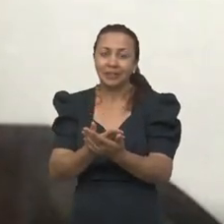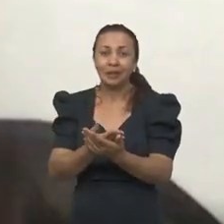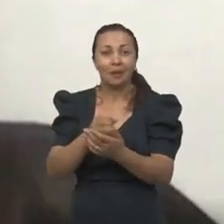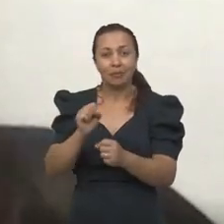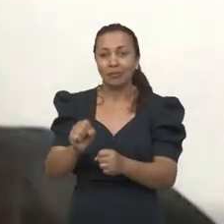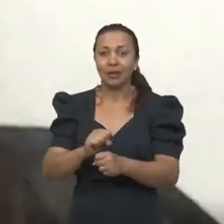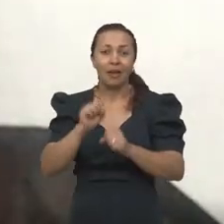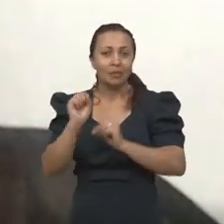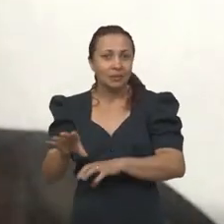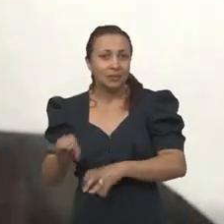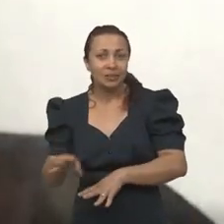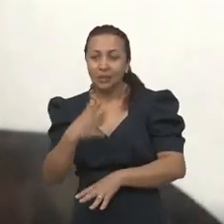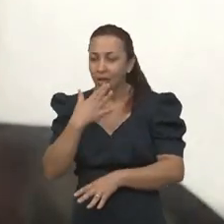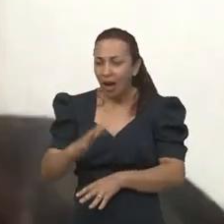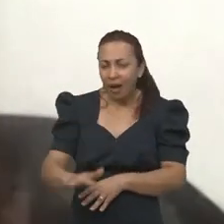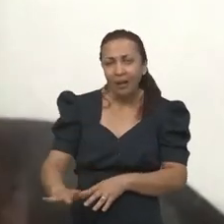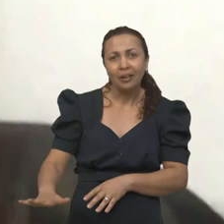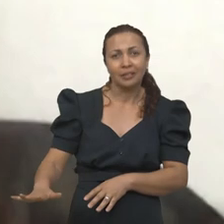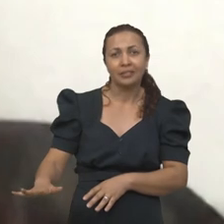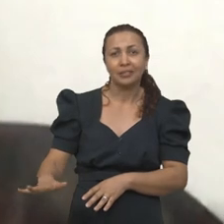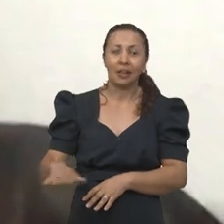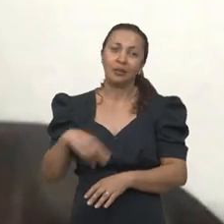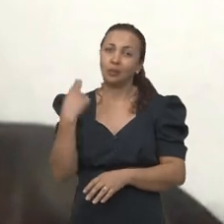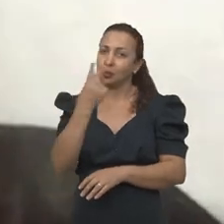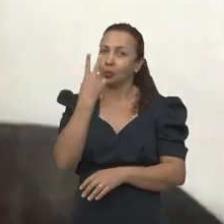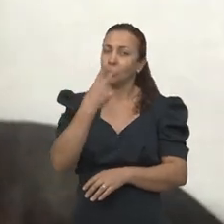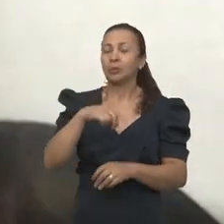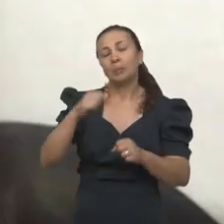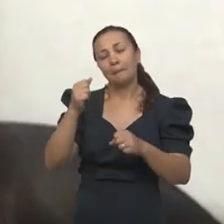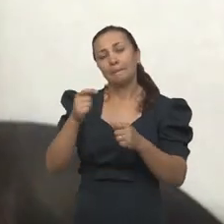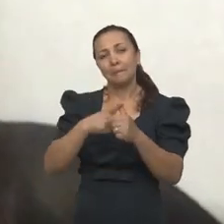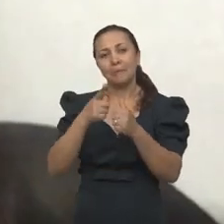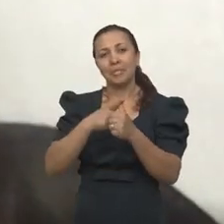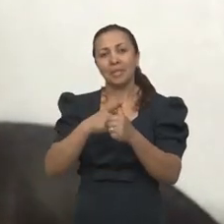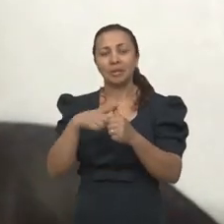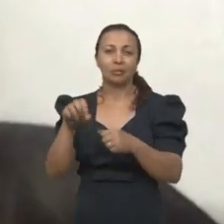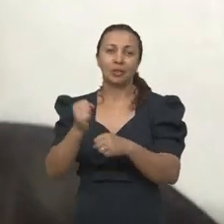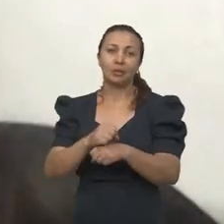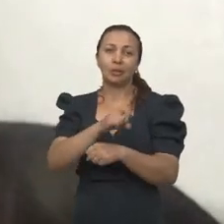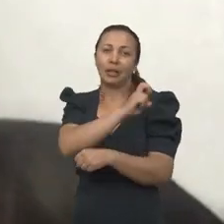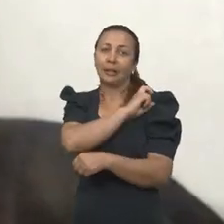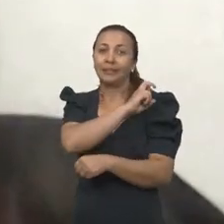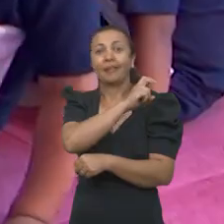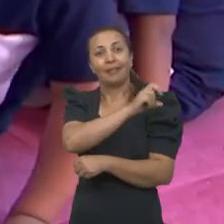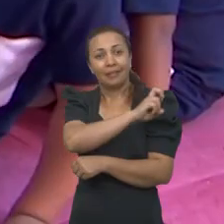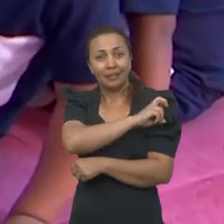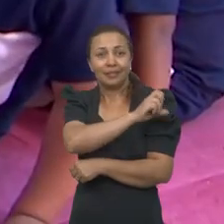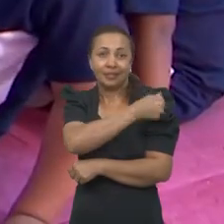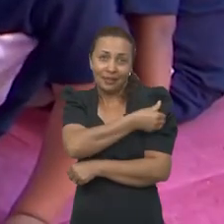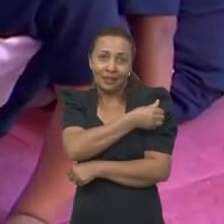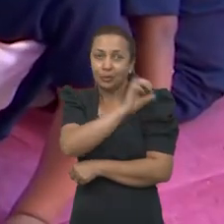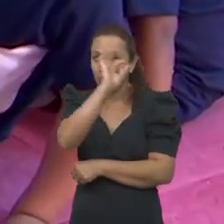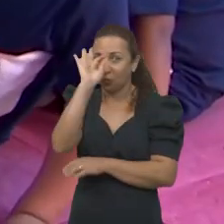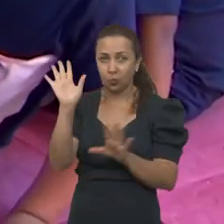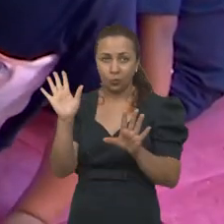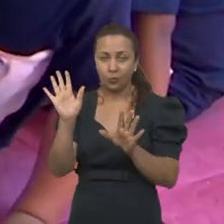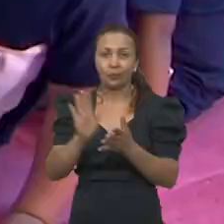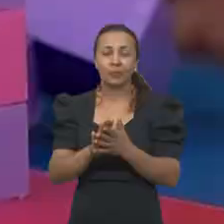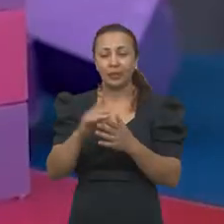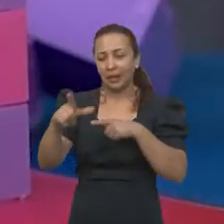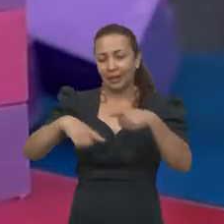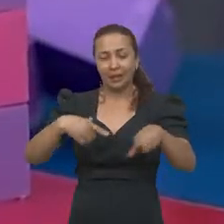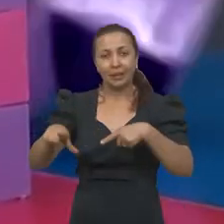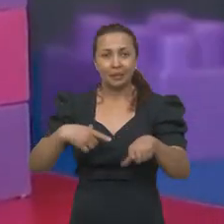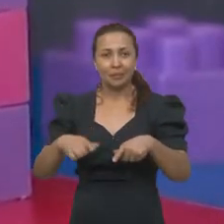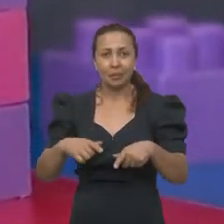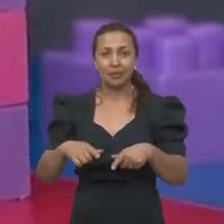fala é a educação infantil, né? A educação infantil e os dois primeiros anos do ensino fundamental, que é justamente para estar trabalhando